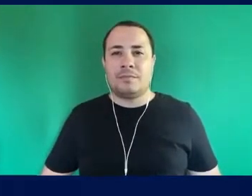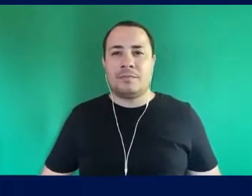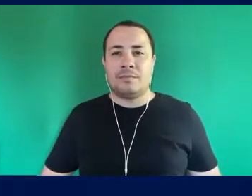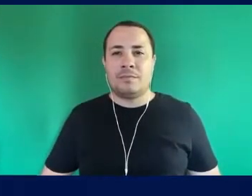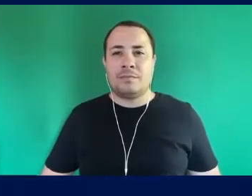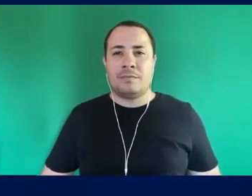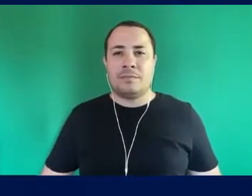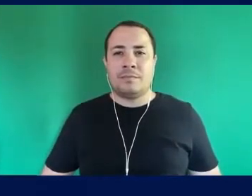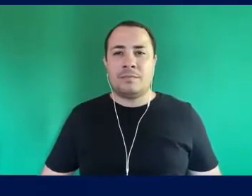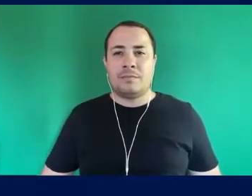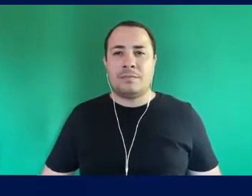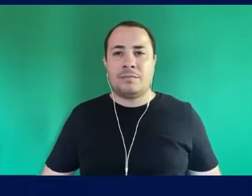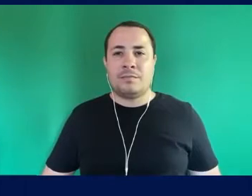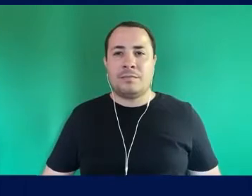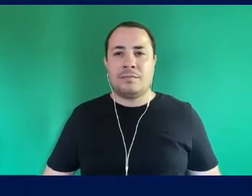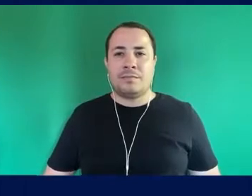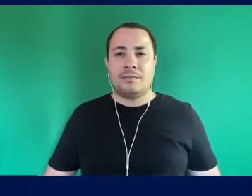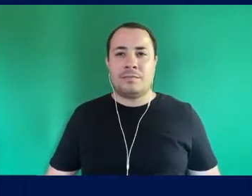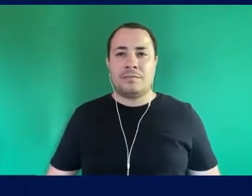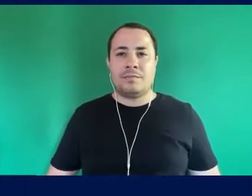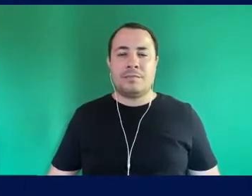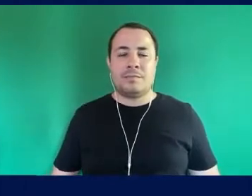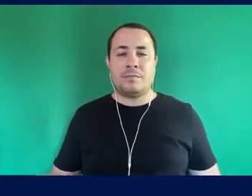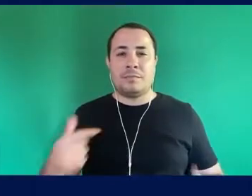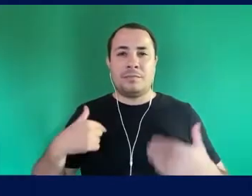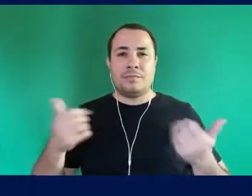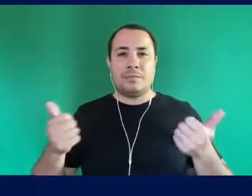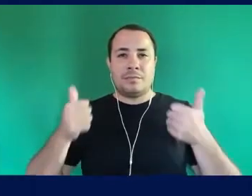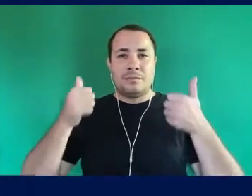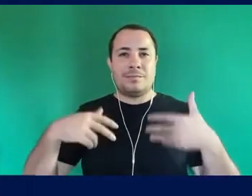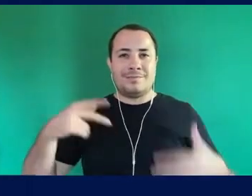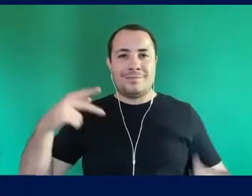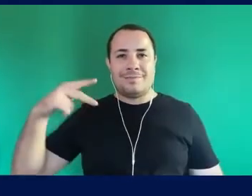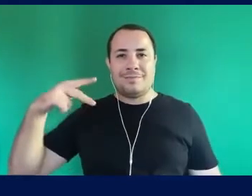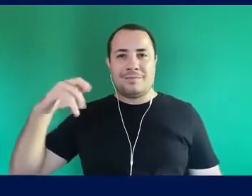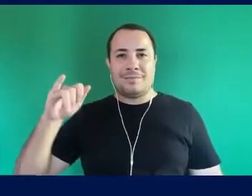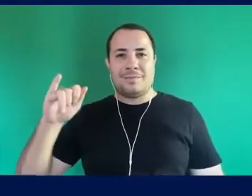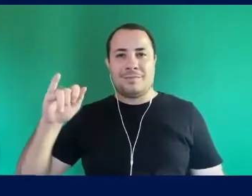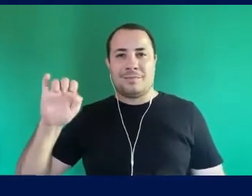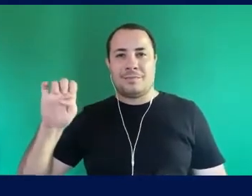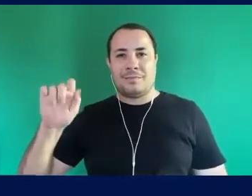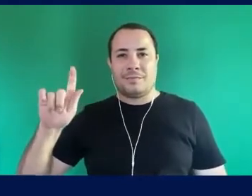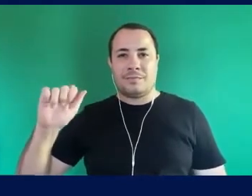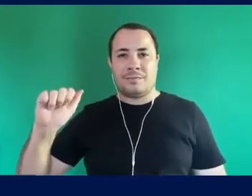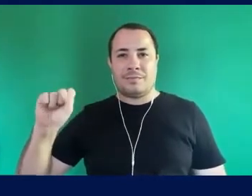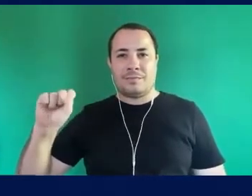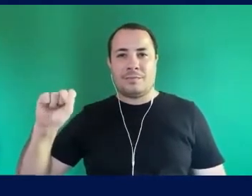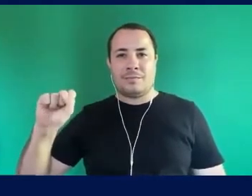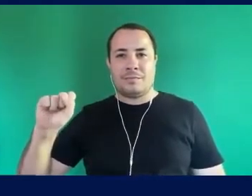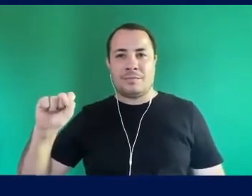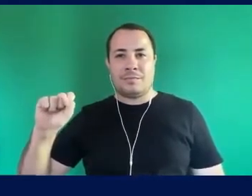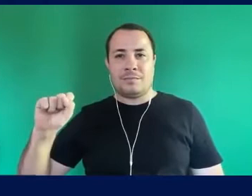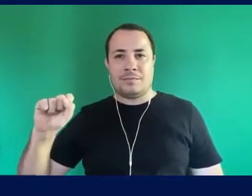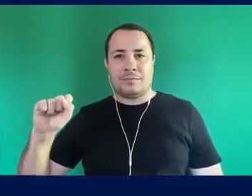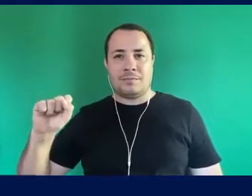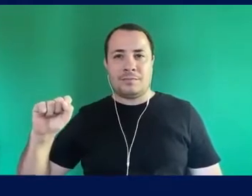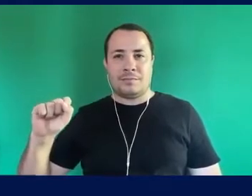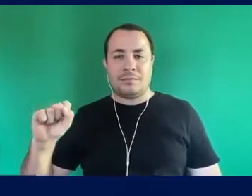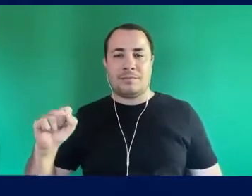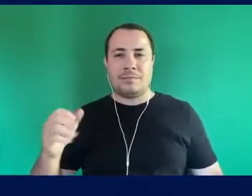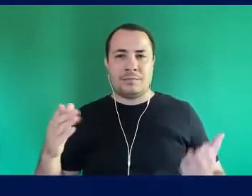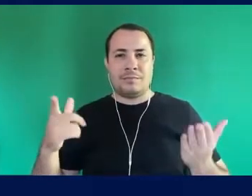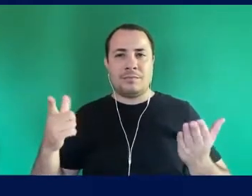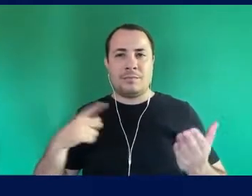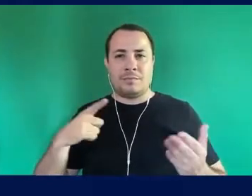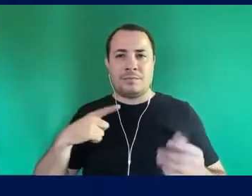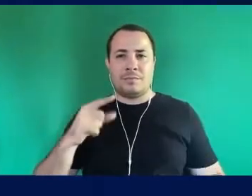Um fundo piegas da minha parte Que eu vou falar agora Mas que eu estou brincando Mas que eu acho que está traduzido em muitas mitologias Que tem a ver com a